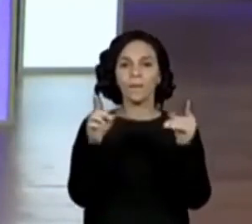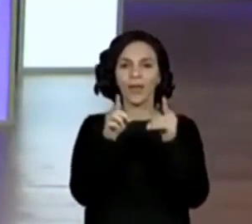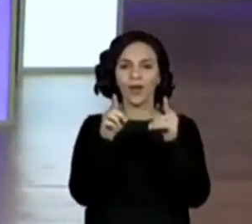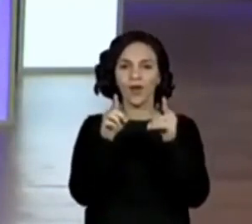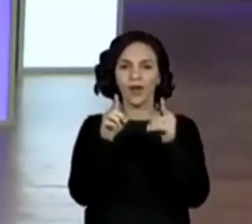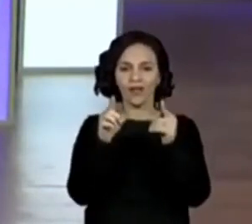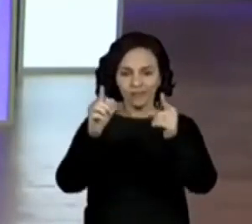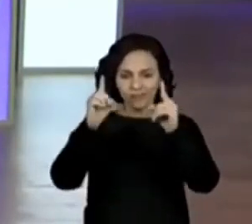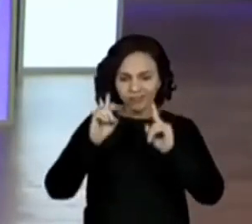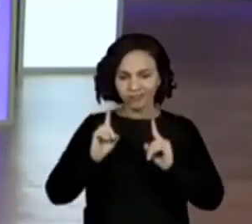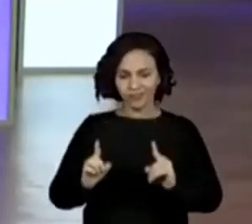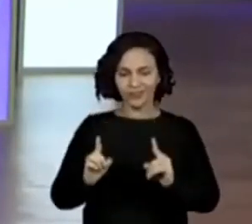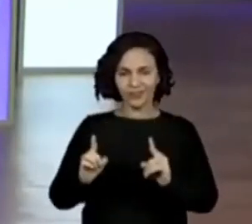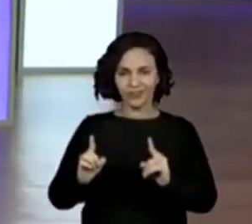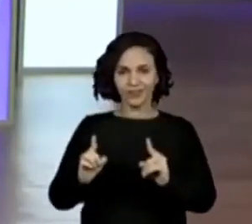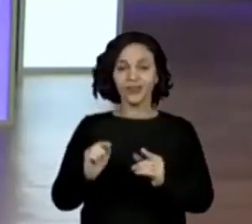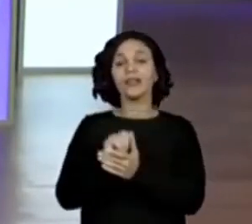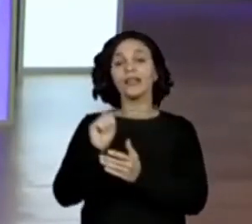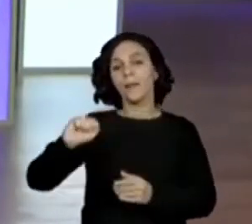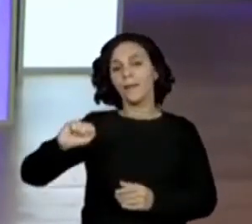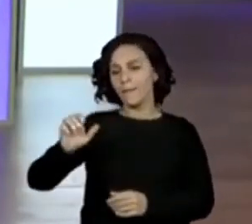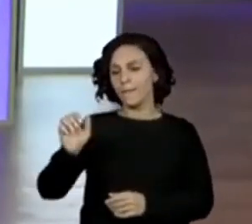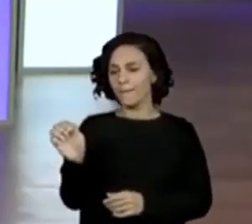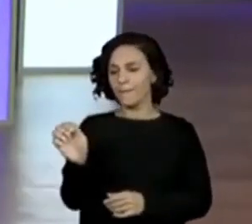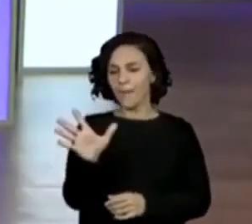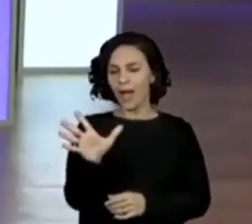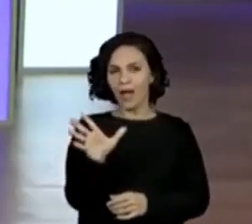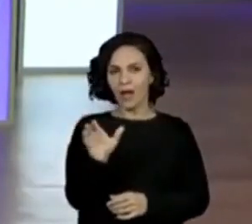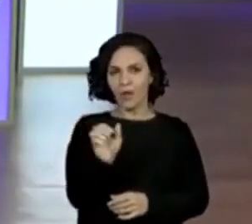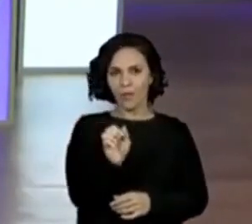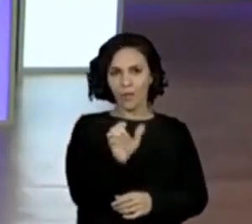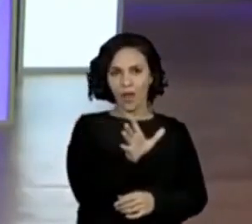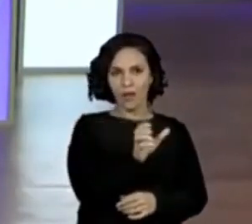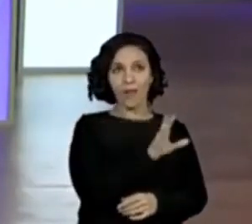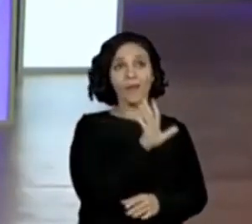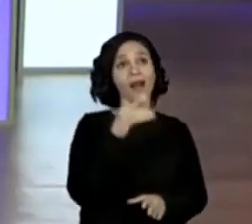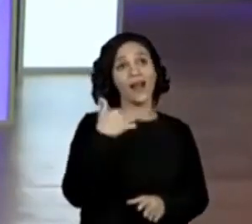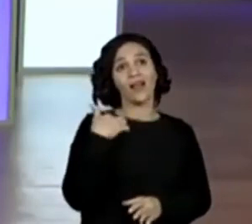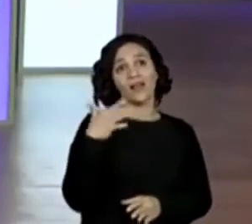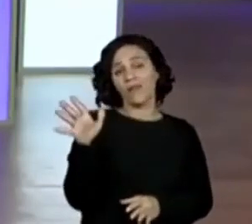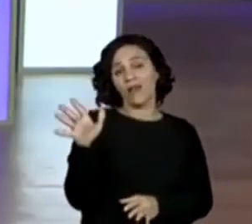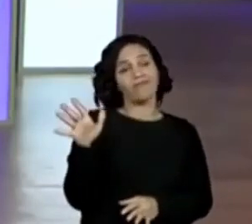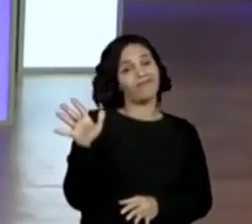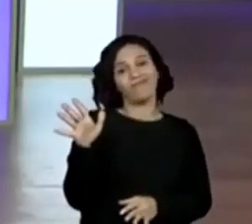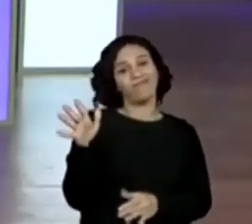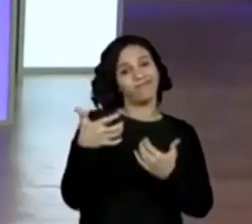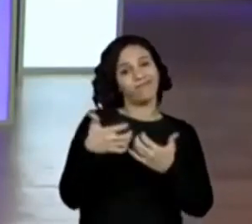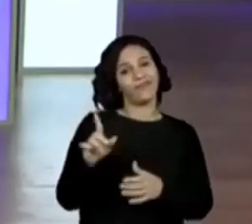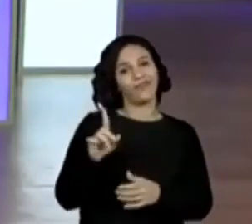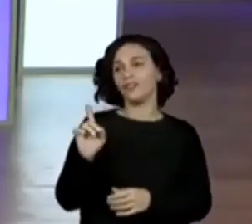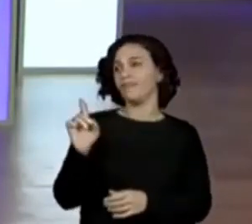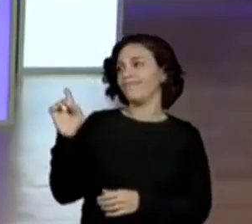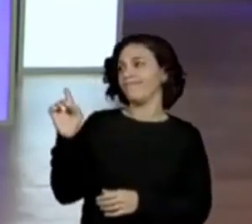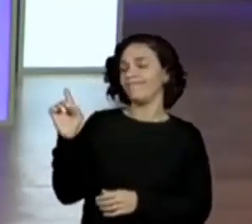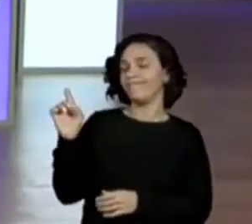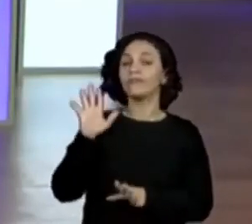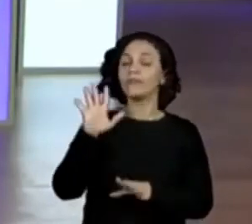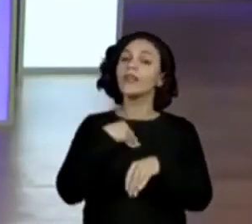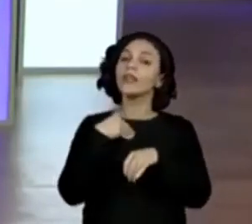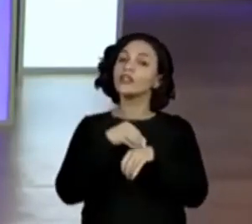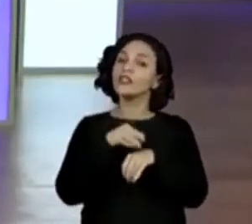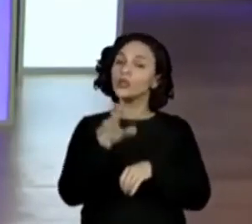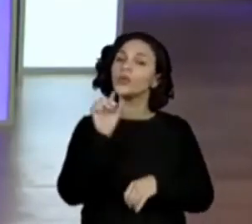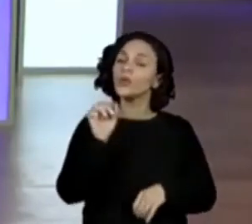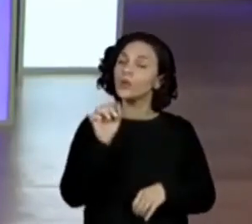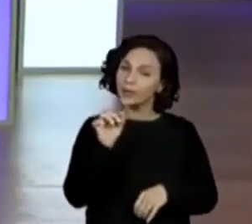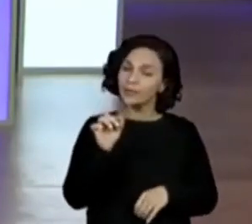A pró Andréia disse usar palmos. Mas se eu colocar palmos aqui, não ia ficar muito bom. Uma dica legal